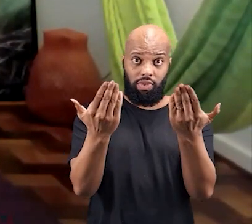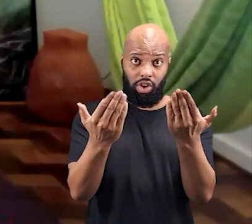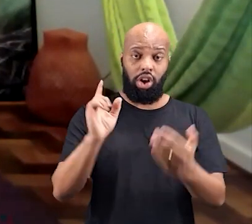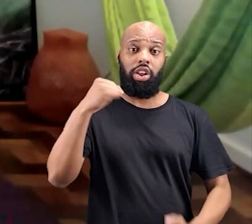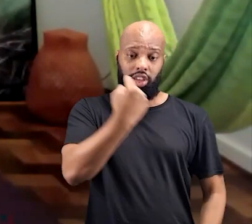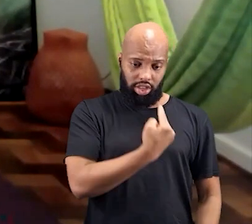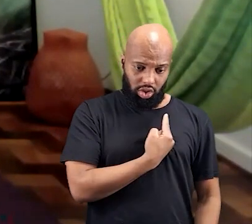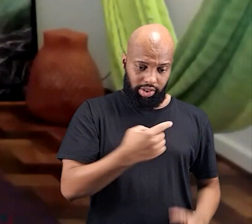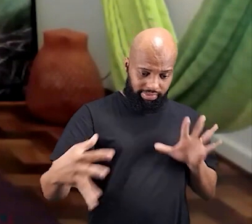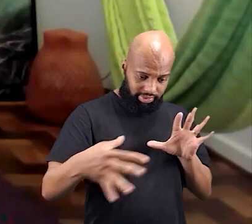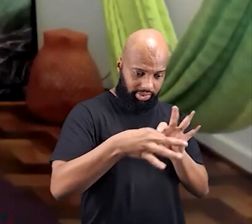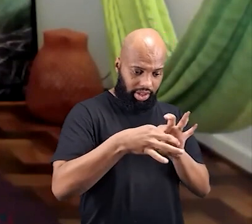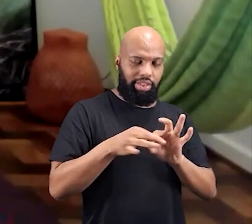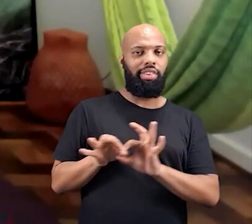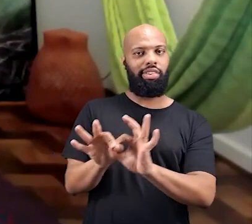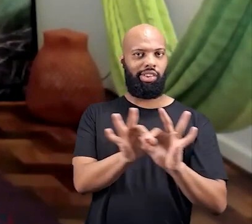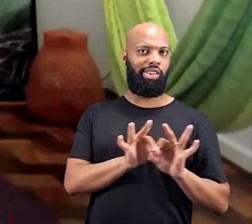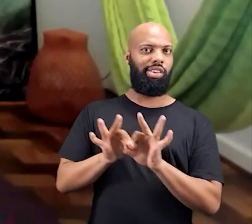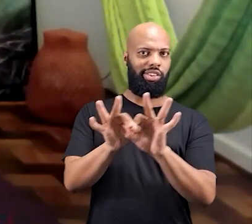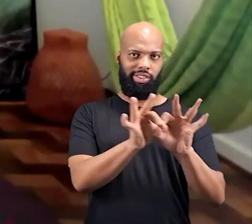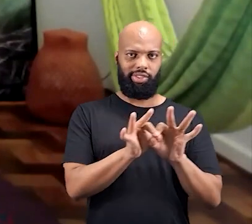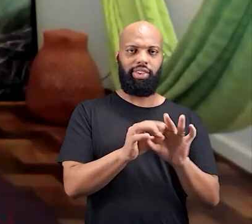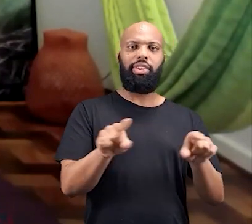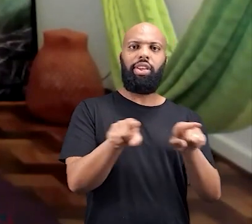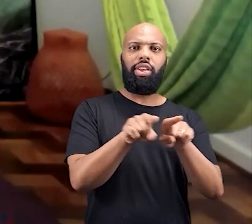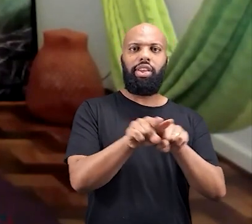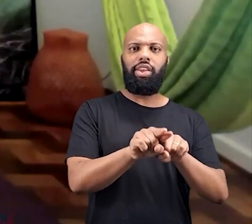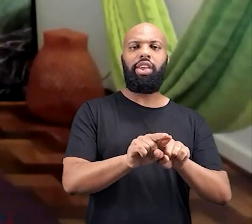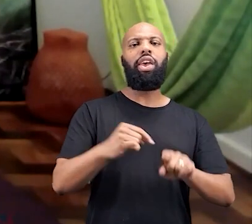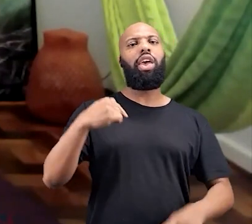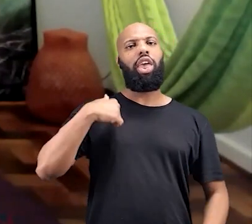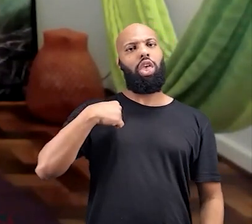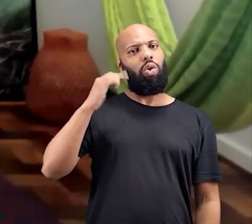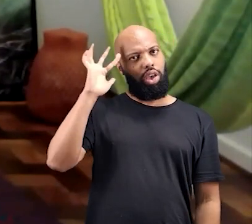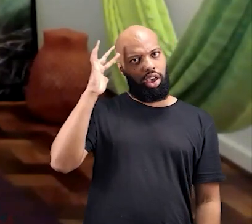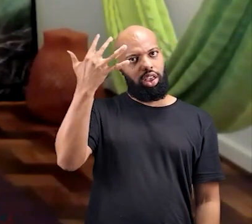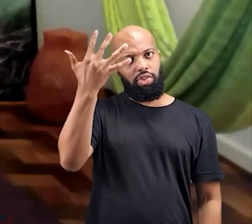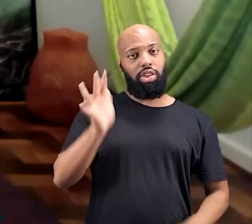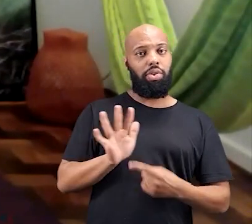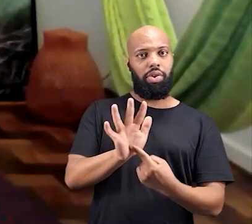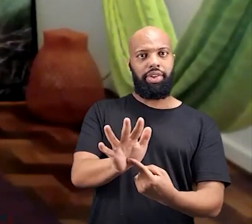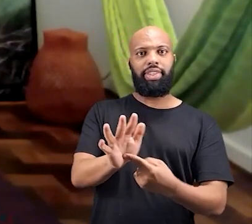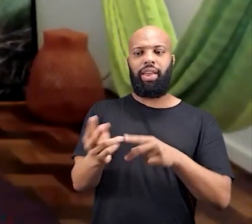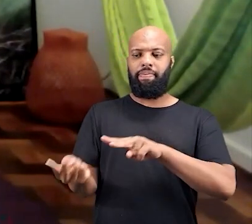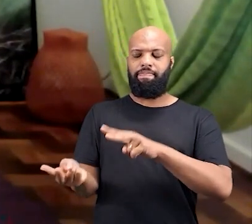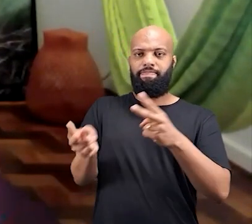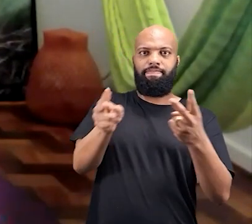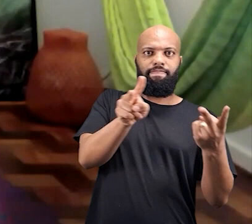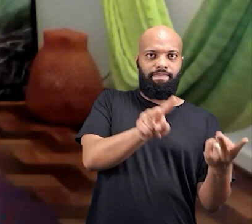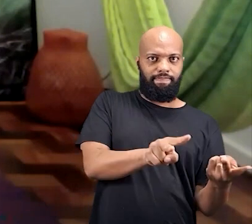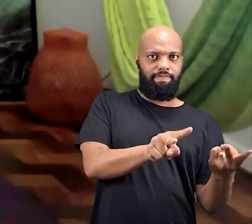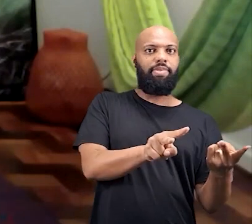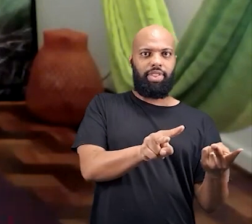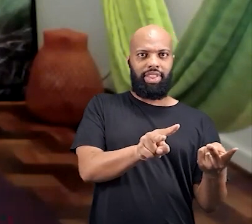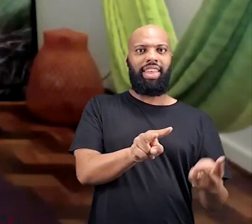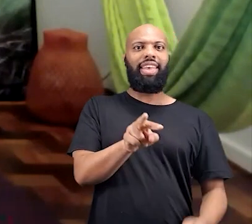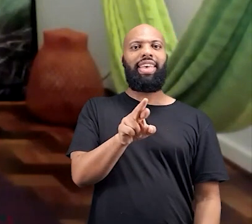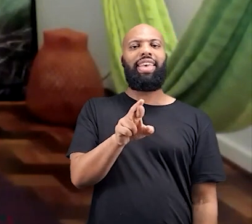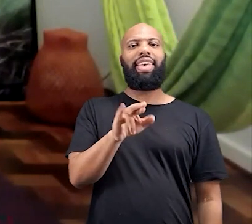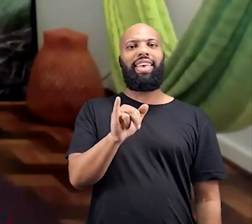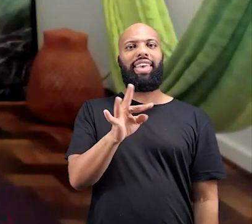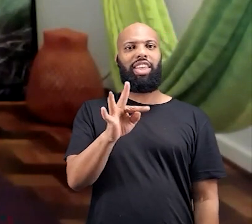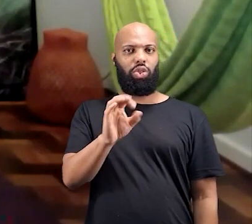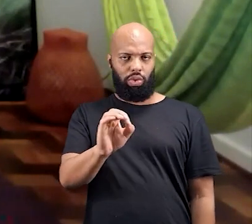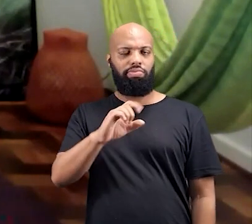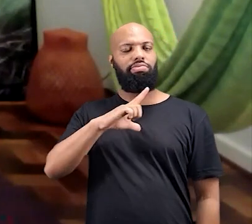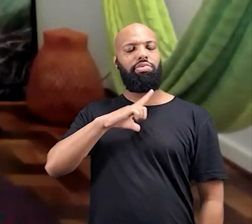dentro está fora e que nós somos parte disso tudo. Então, eu resolvi trazer um rito de passagem, que